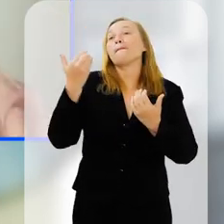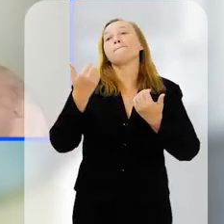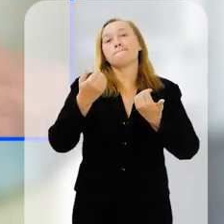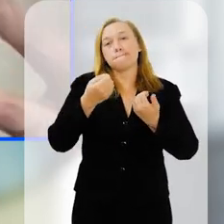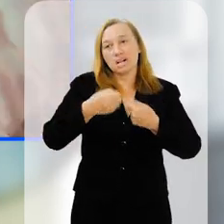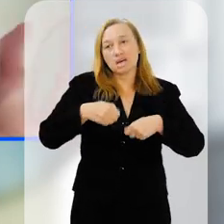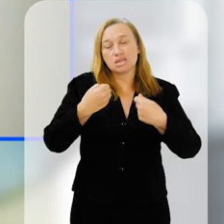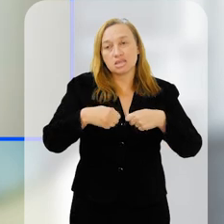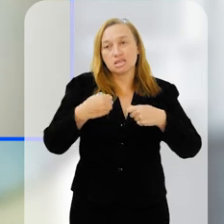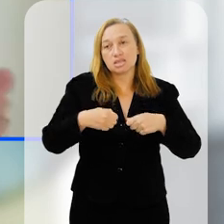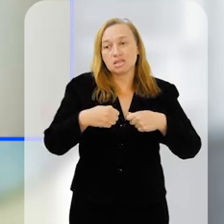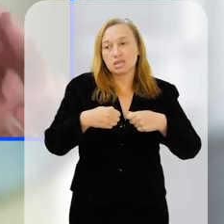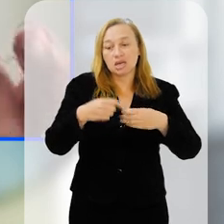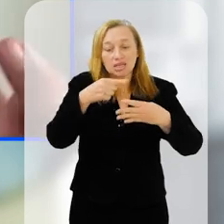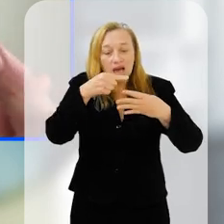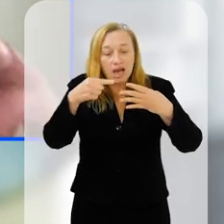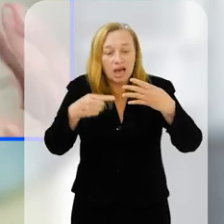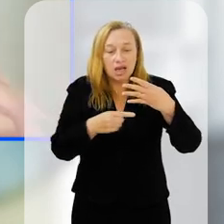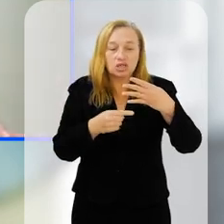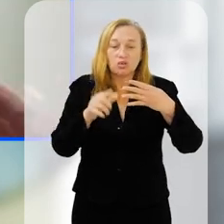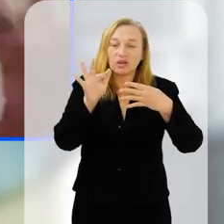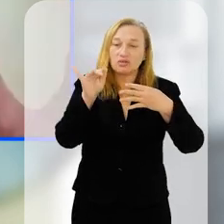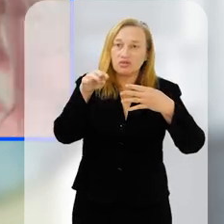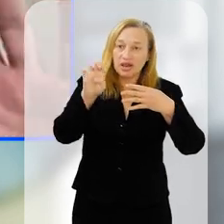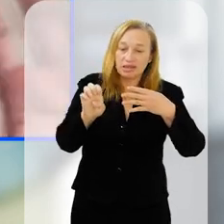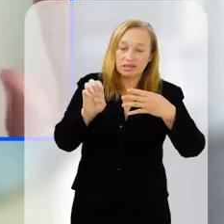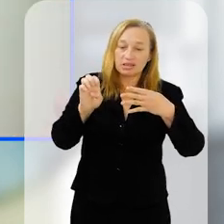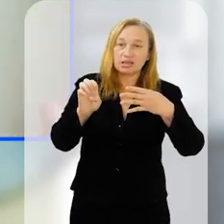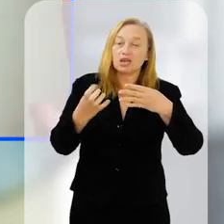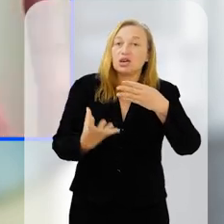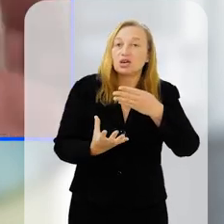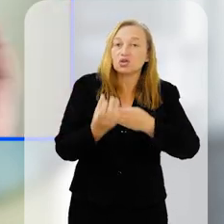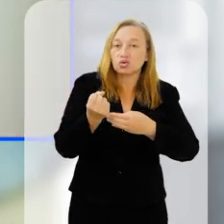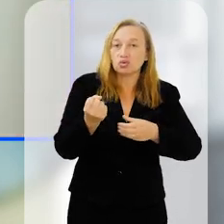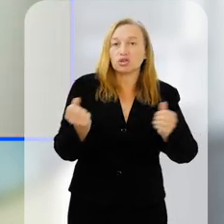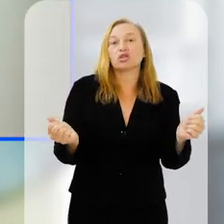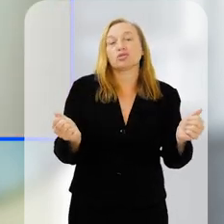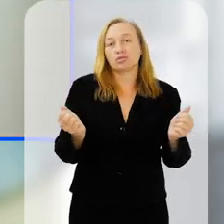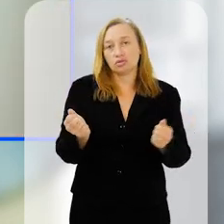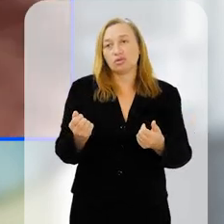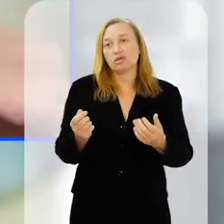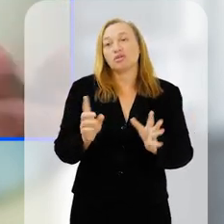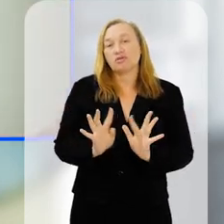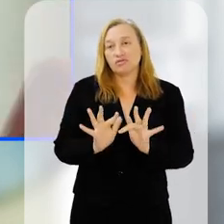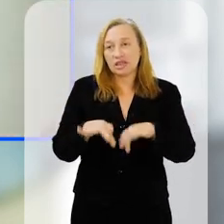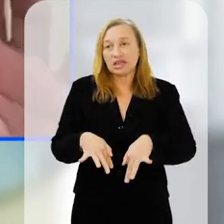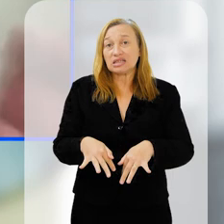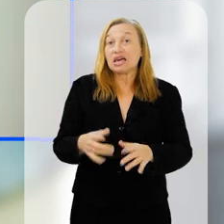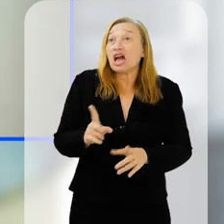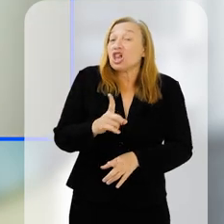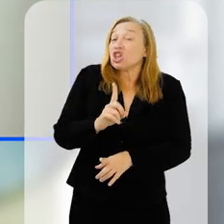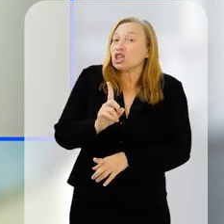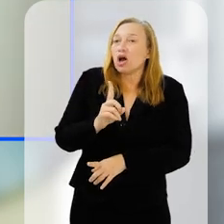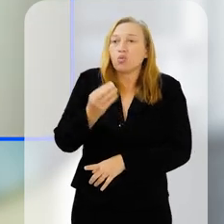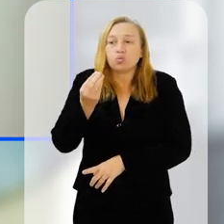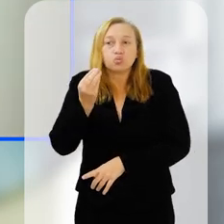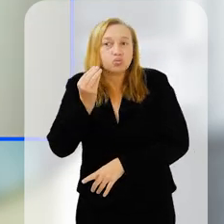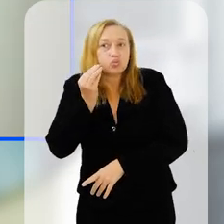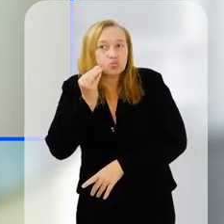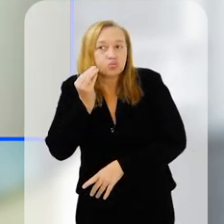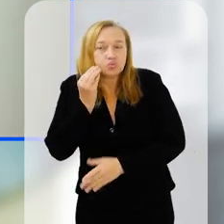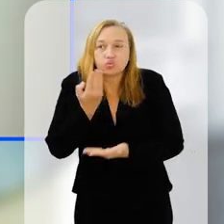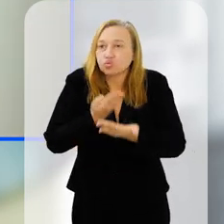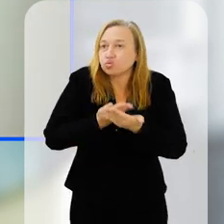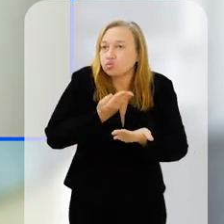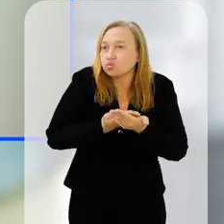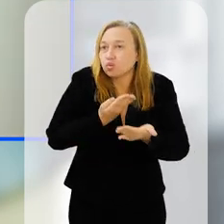você precisa de todas essas fases em sequência e sem interrupção. no nosso caso específico, a gente não testou isso porque isso